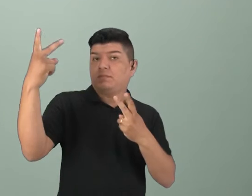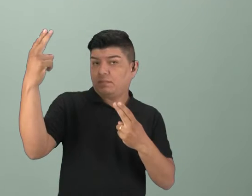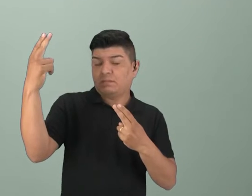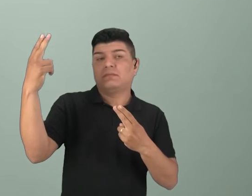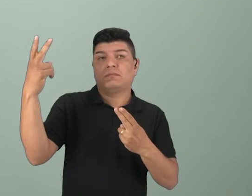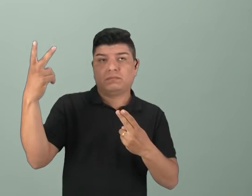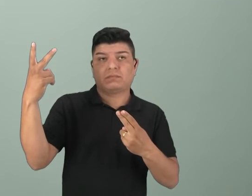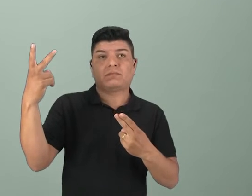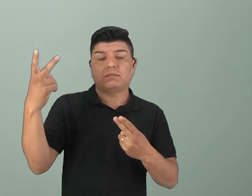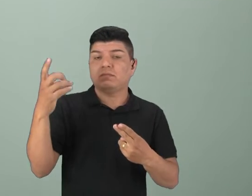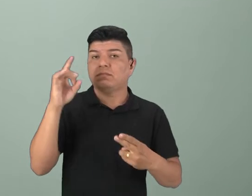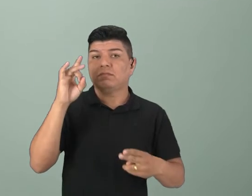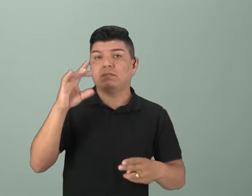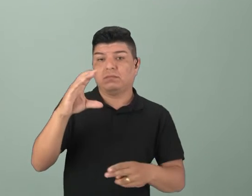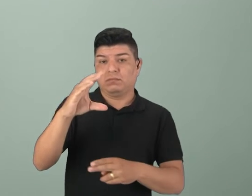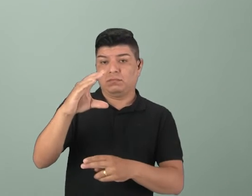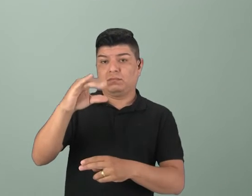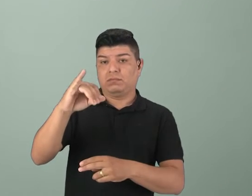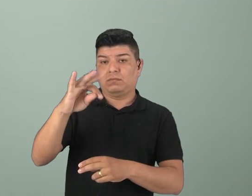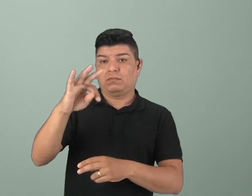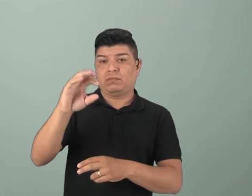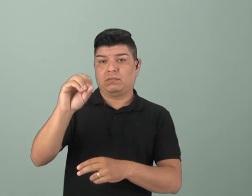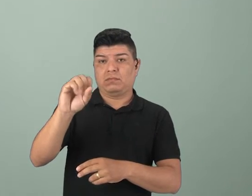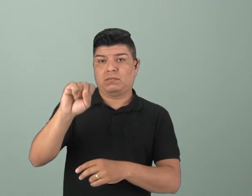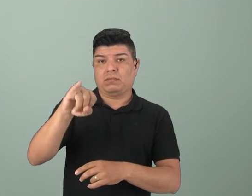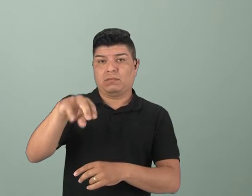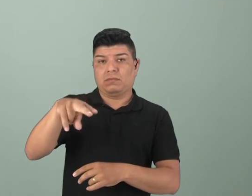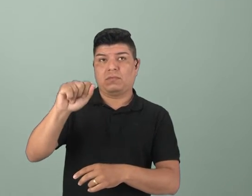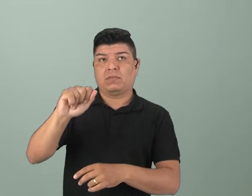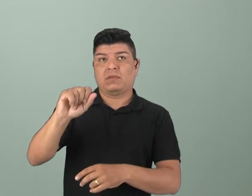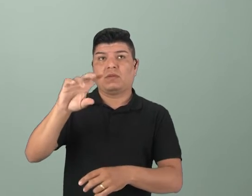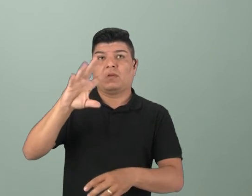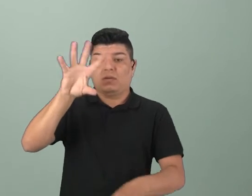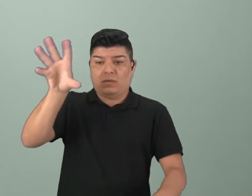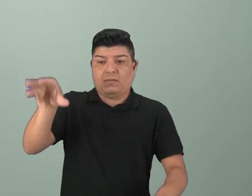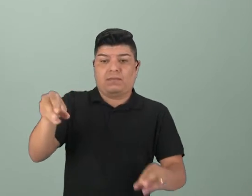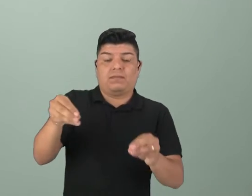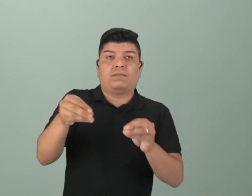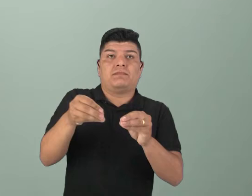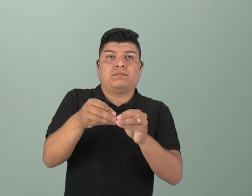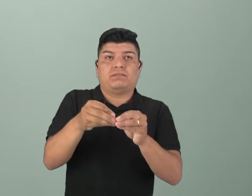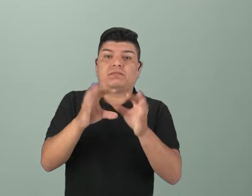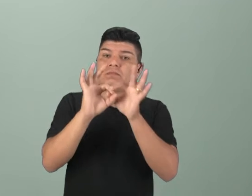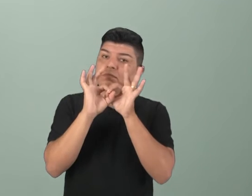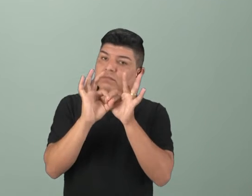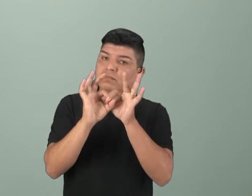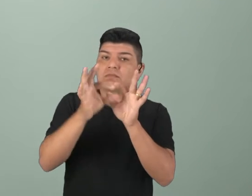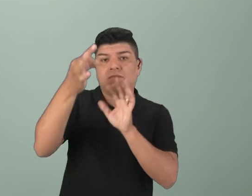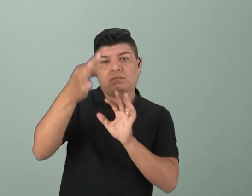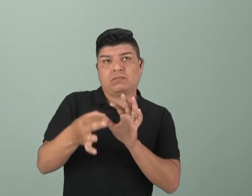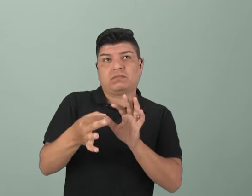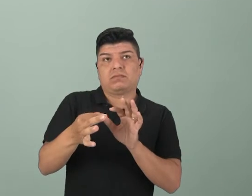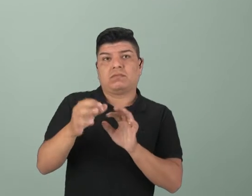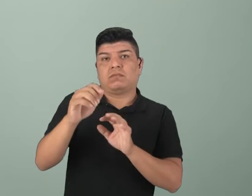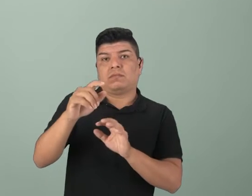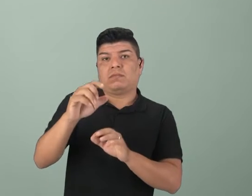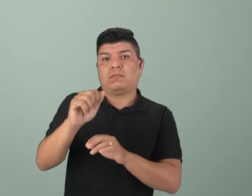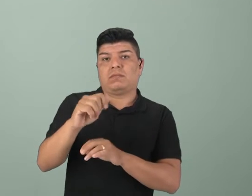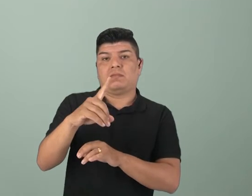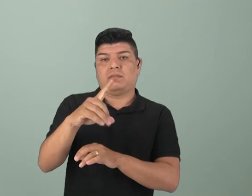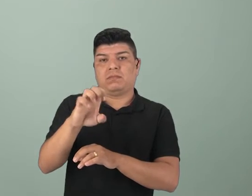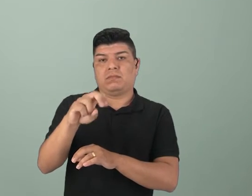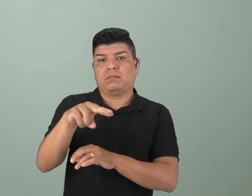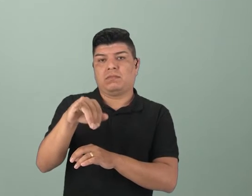ela só consegue ler a guanina. Ela só consegue se encaixar na molécula da guanina. A adenina só